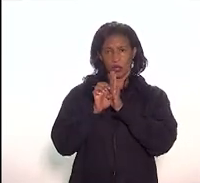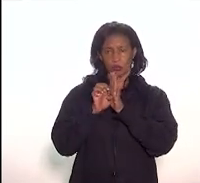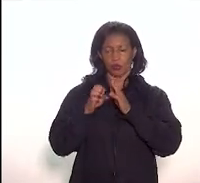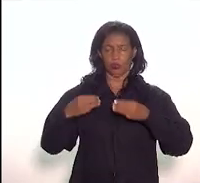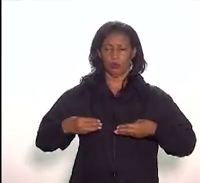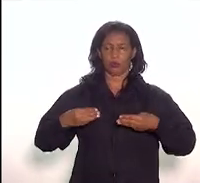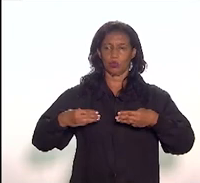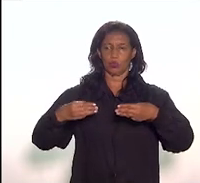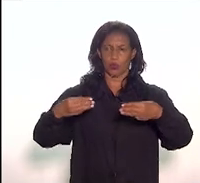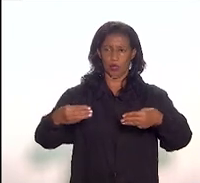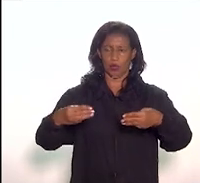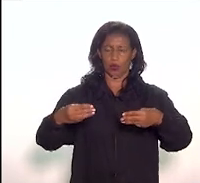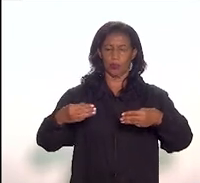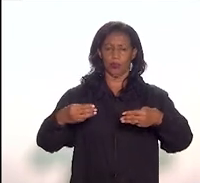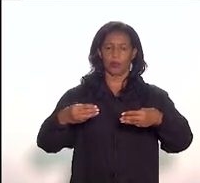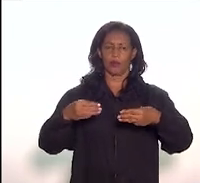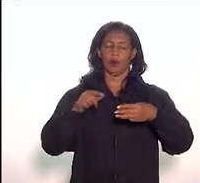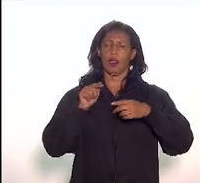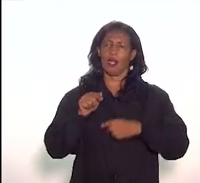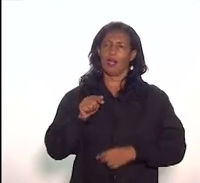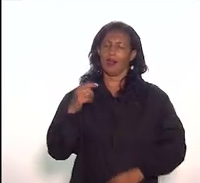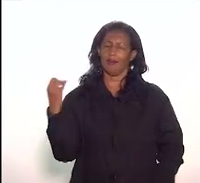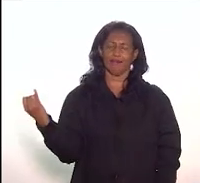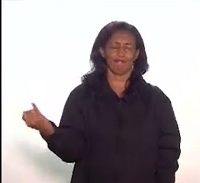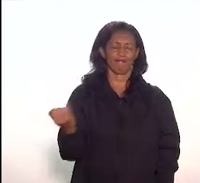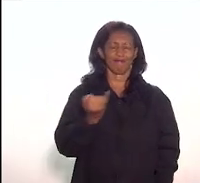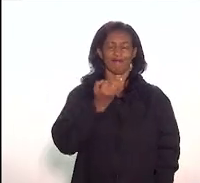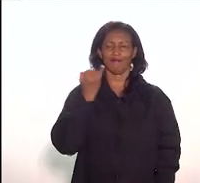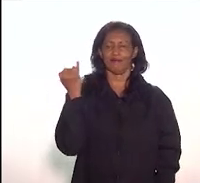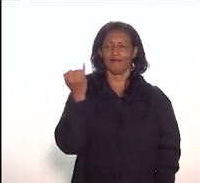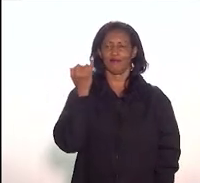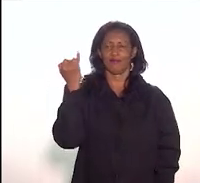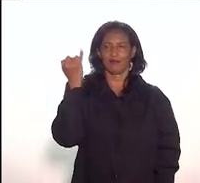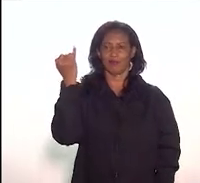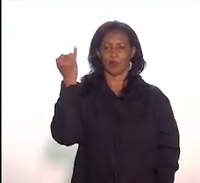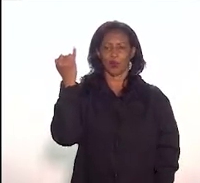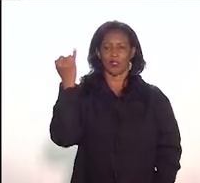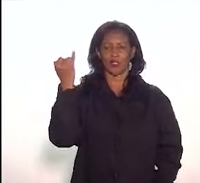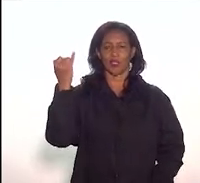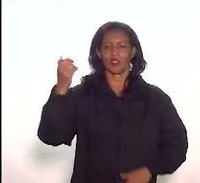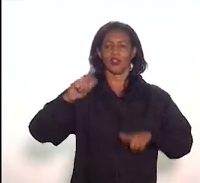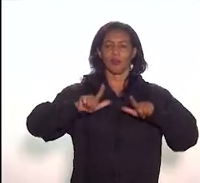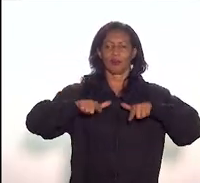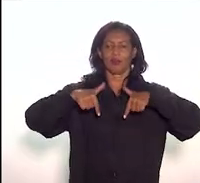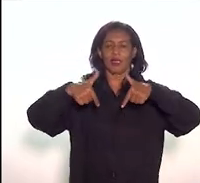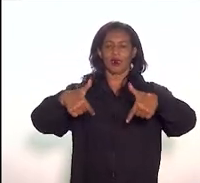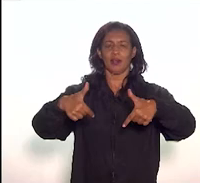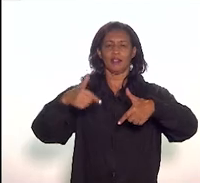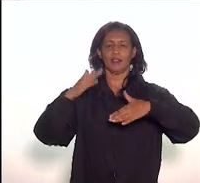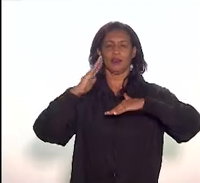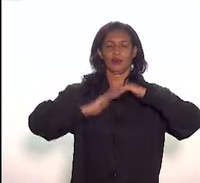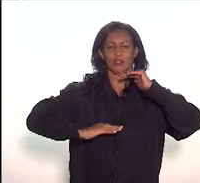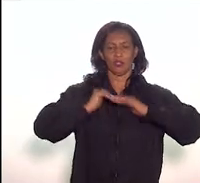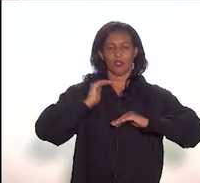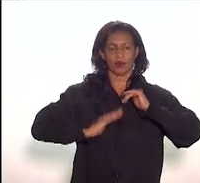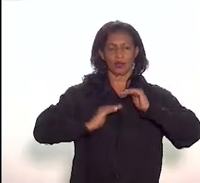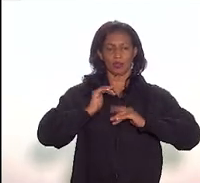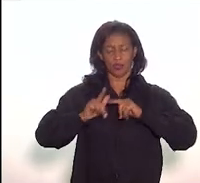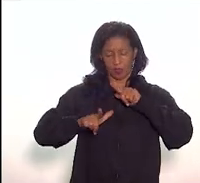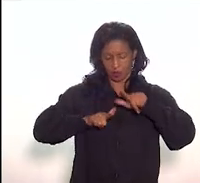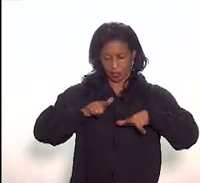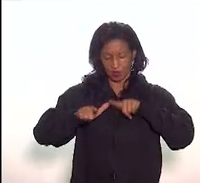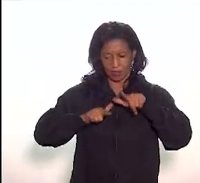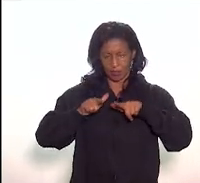marco regulatório. É uma peça fundamental para o desenvolvimento dos museus e para a ação dos profissionais que neles atuam,